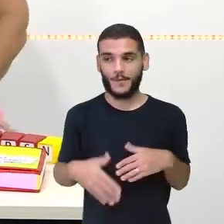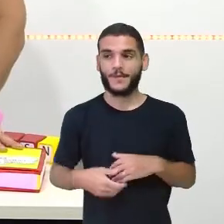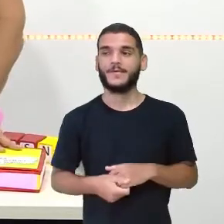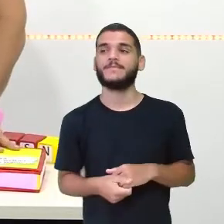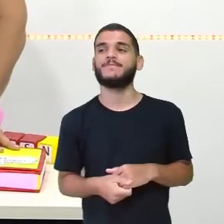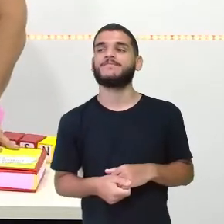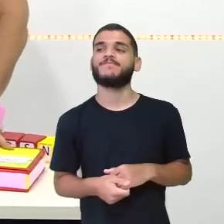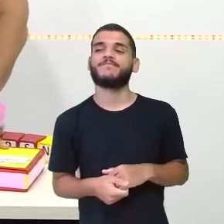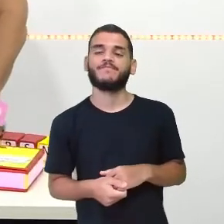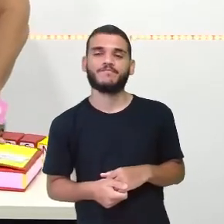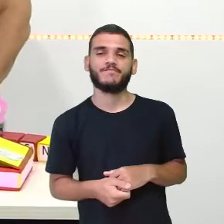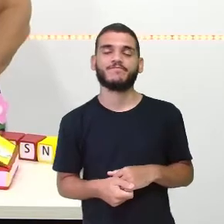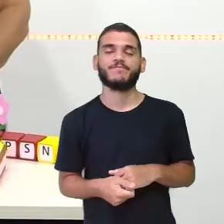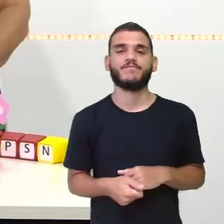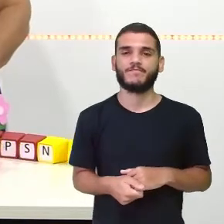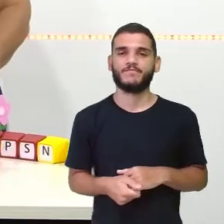aqui.